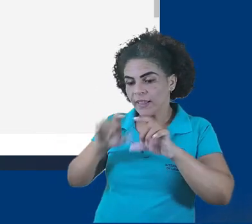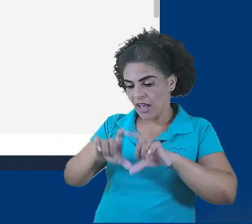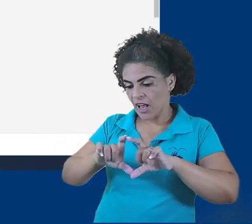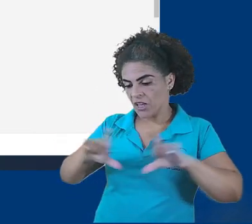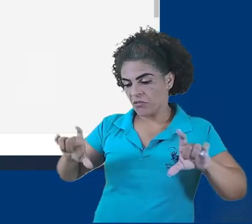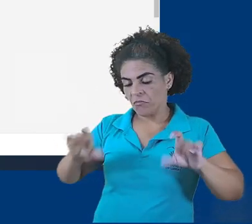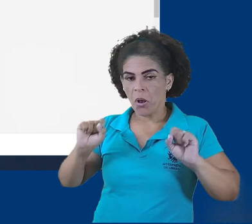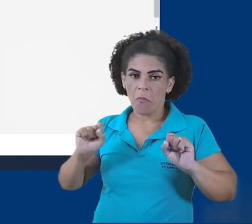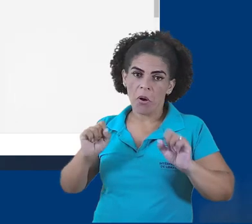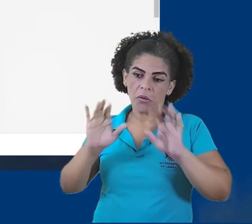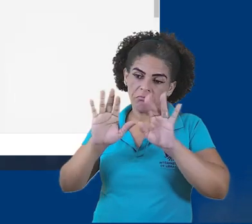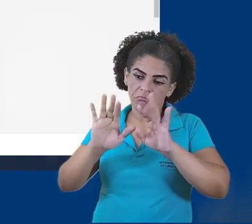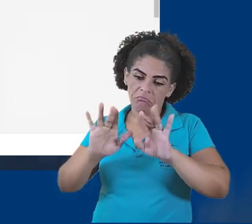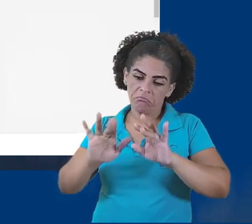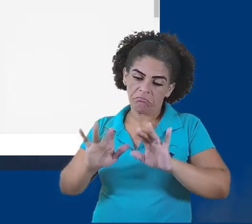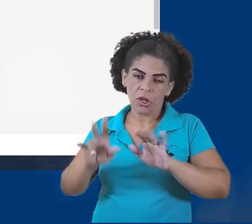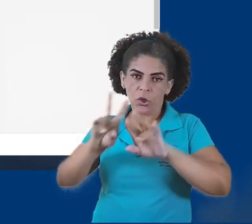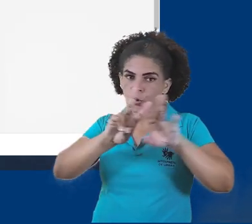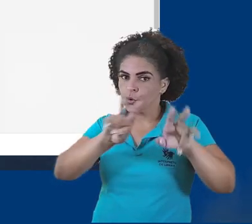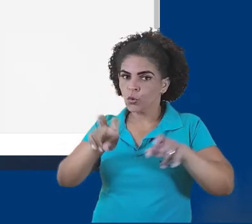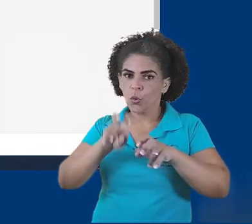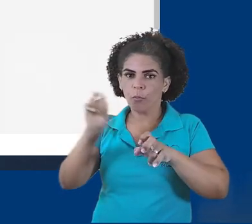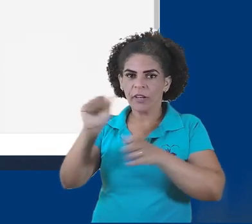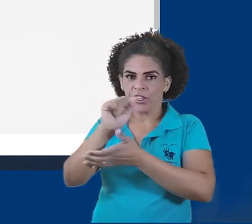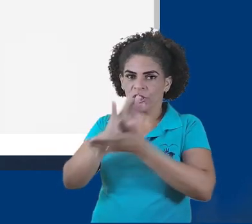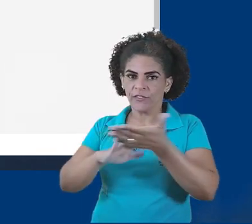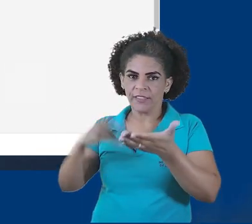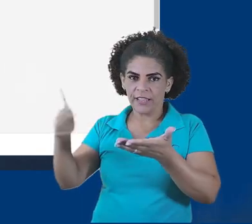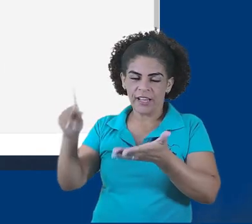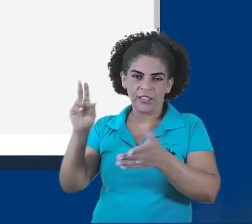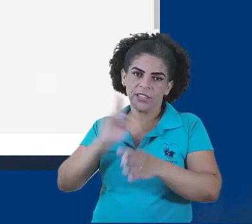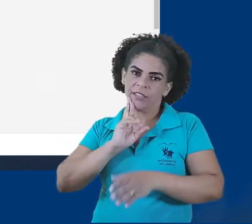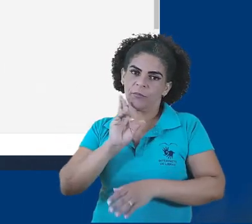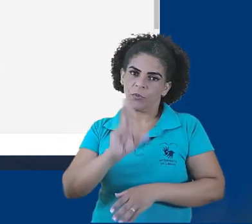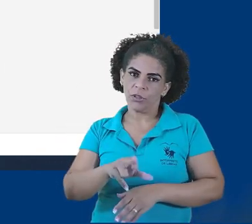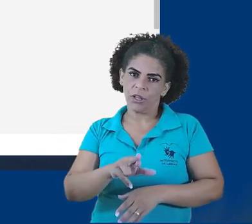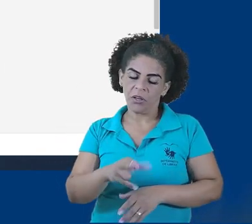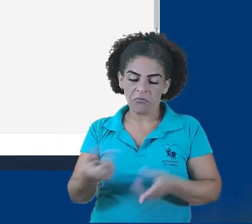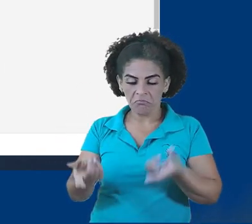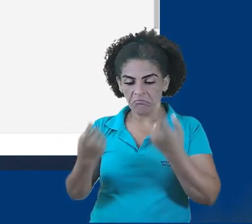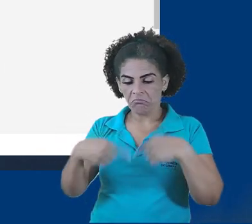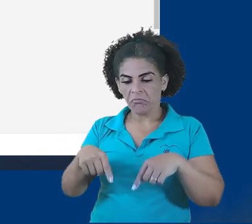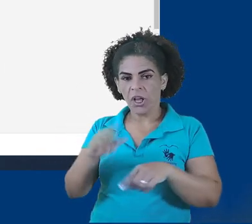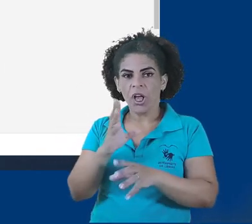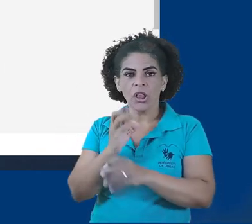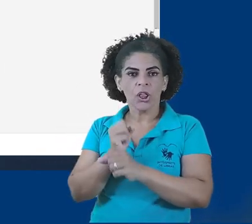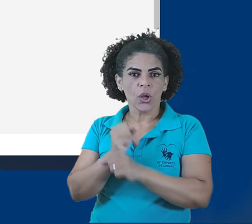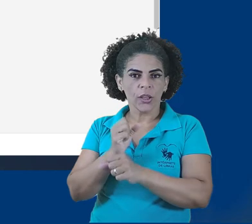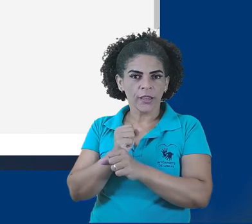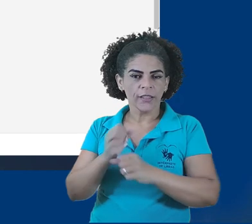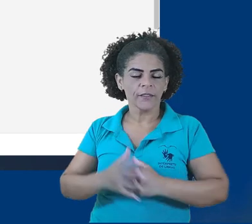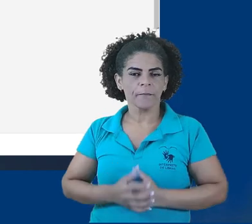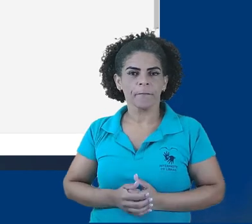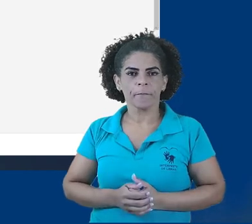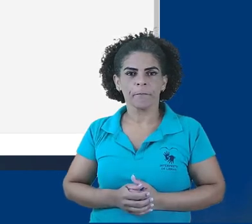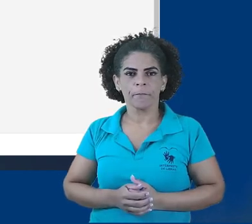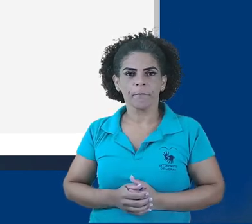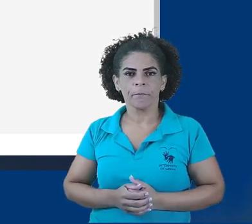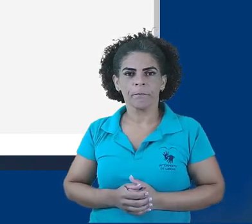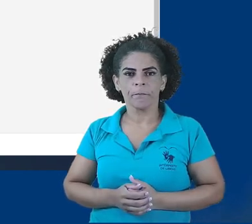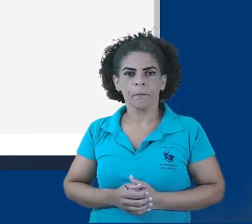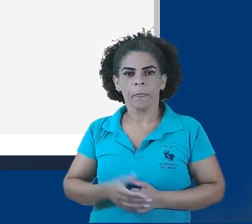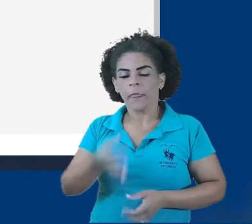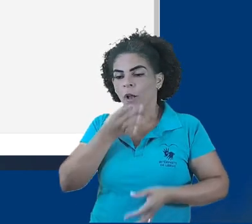comentários, onde eu posso colocar comentários internos sobre este envio, anota, escolhi uma nota,